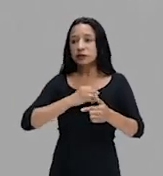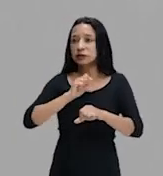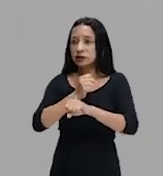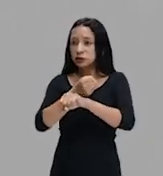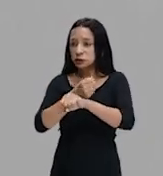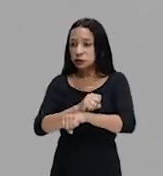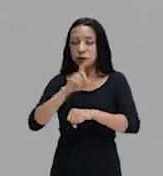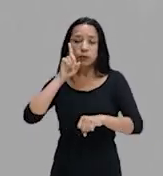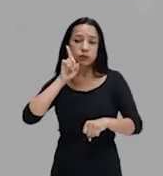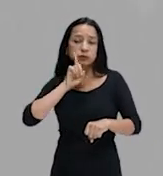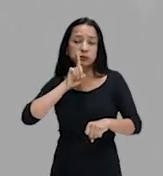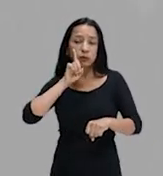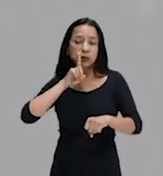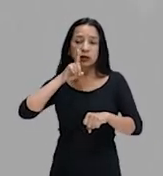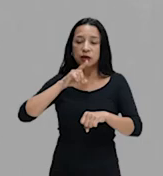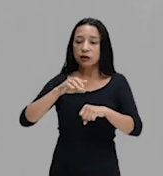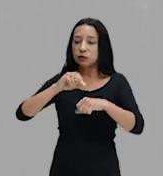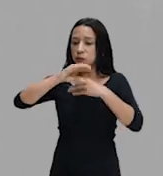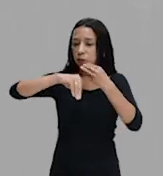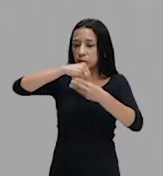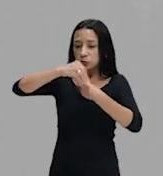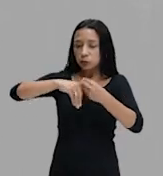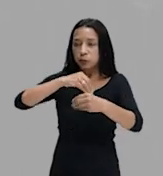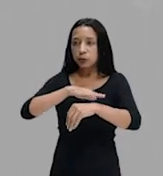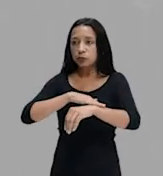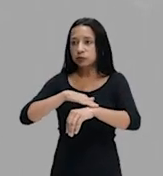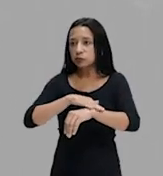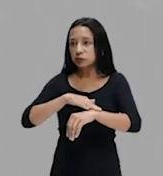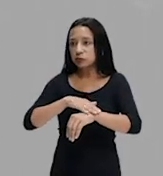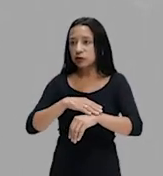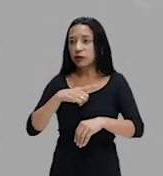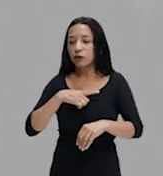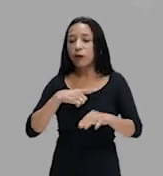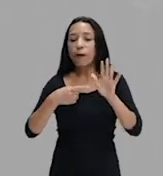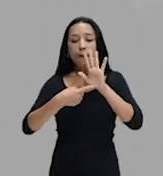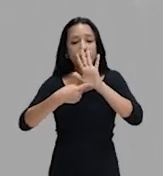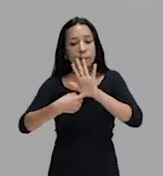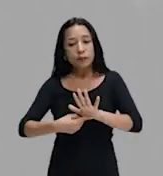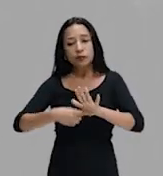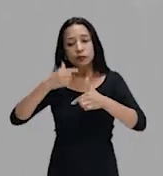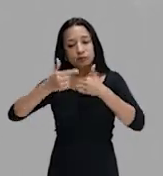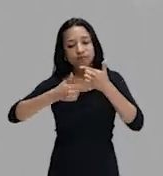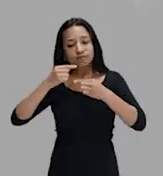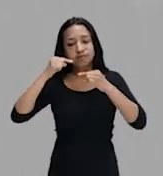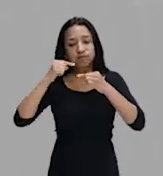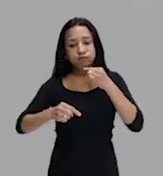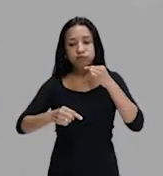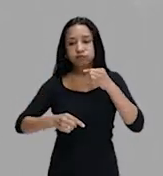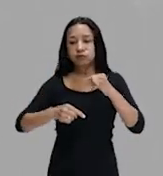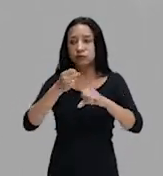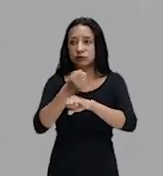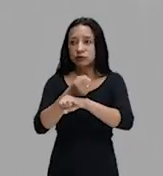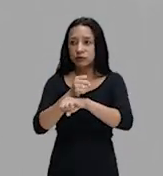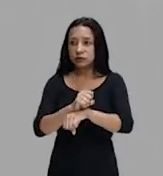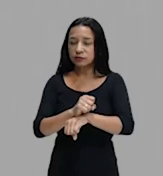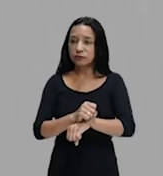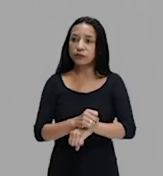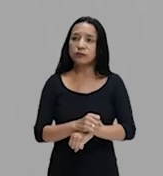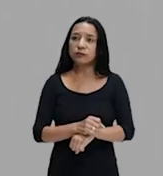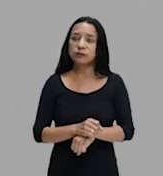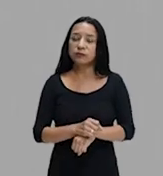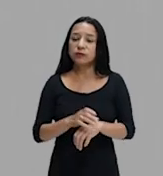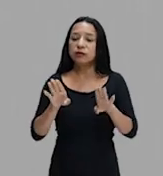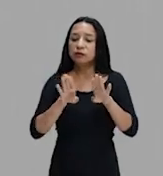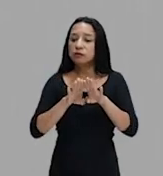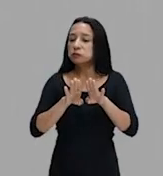é um movimento que, evidentemente, no período colonial, mostra a luta contra a escravidão. Quando se fala do período imperial,